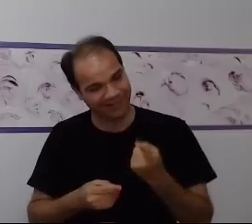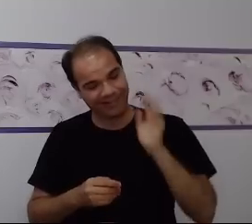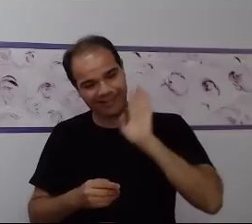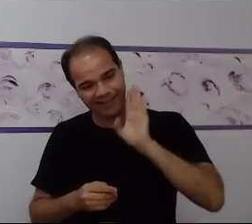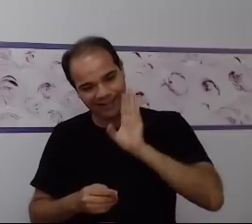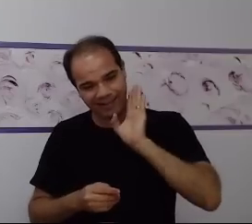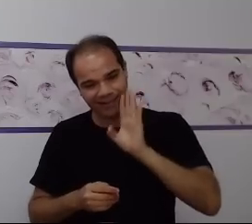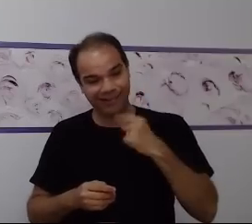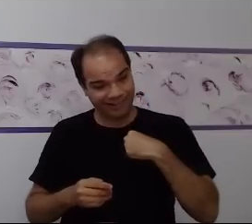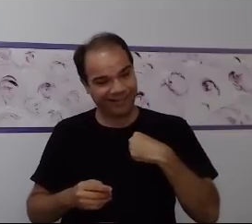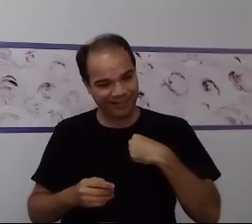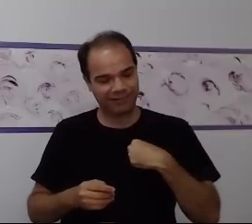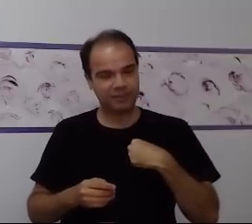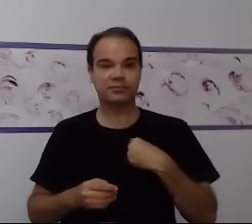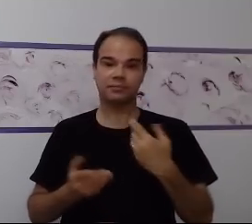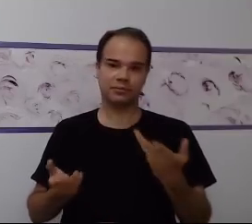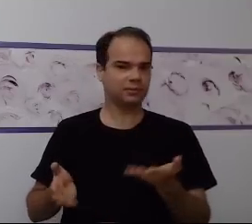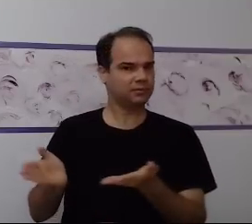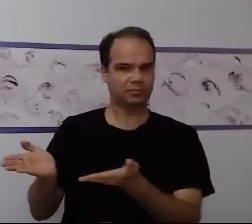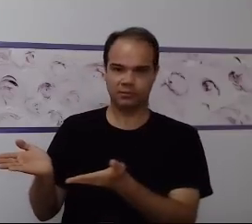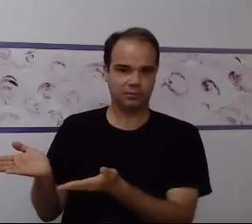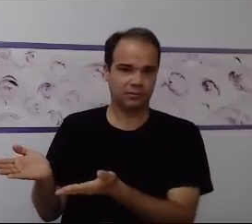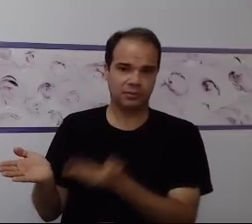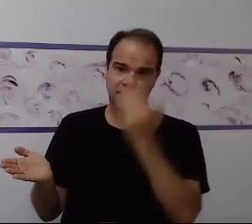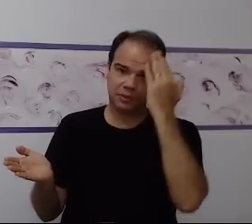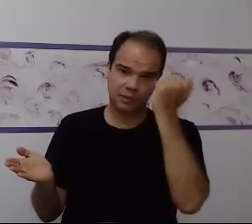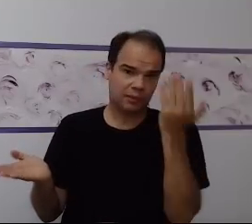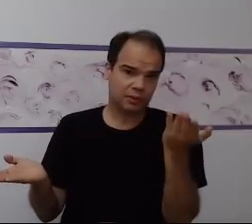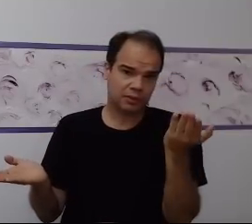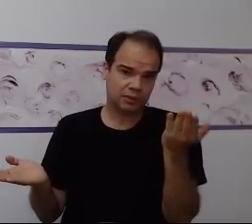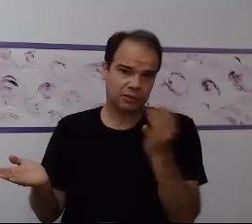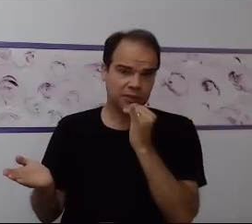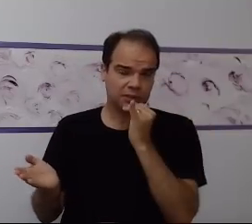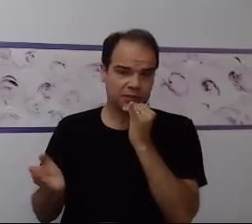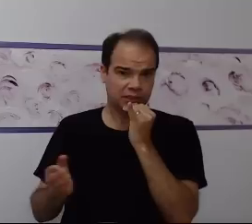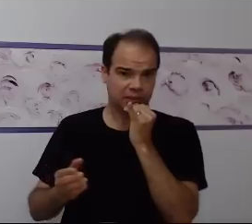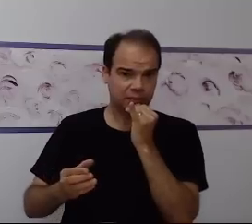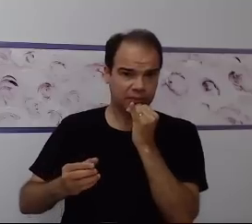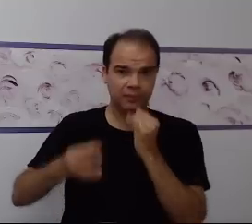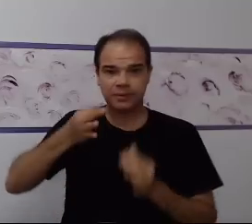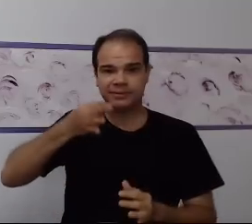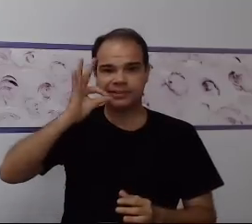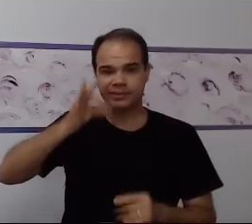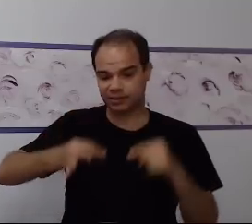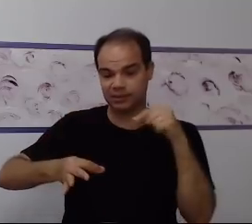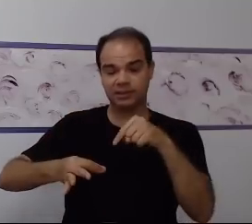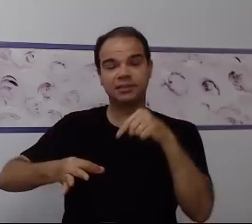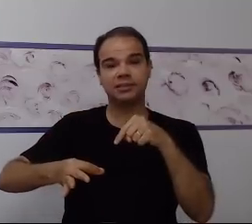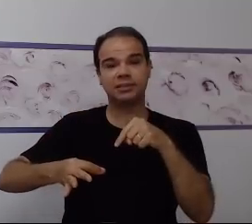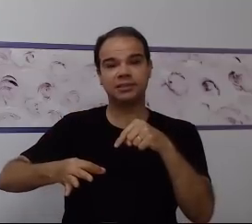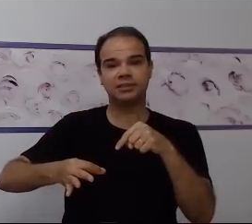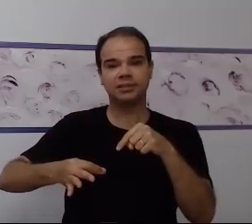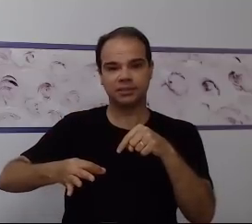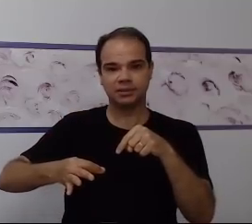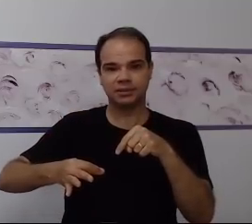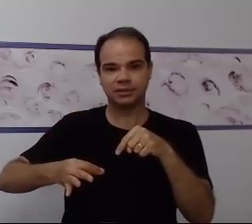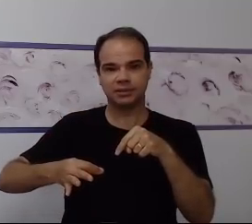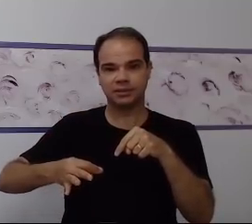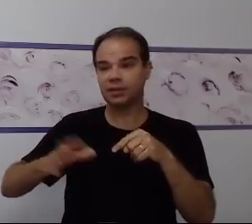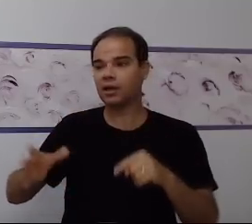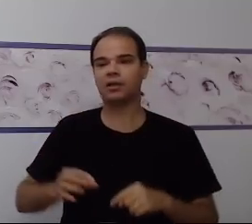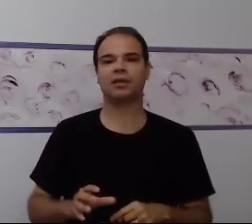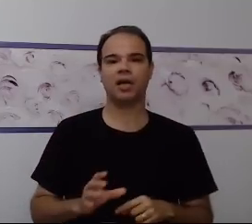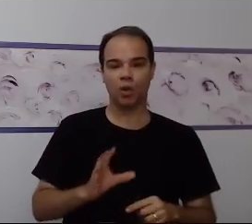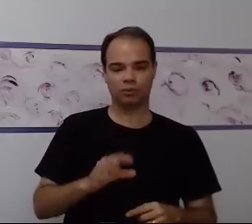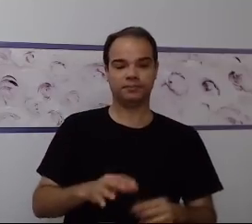processo. Essa criança já sabe que numa xícara ele toma o café da manhã. E se eu levo uma xícara semelhante para